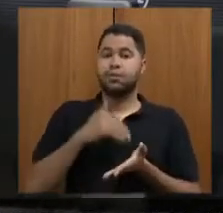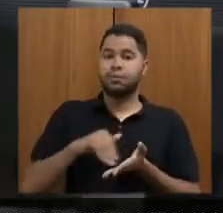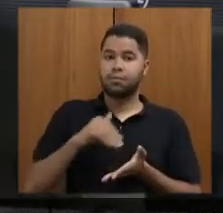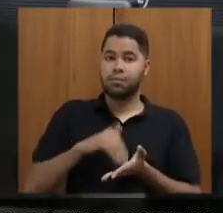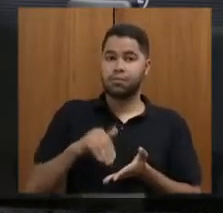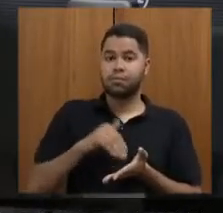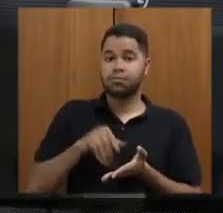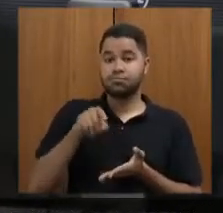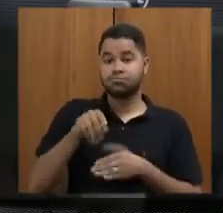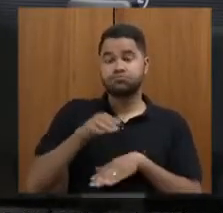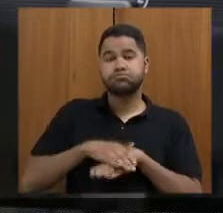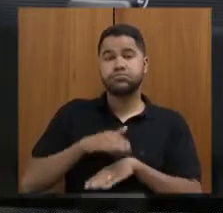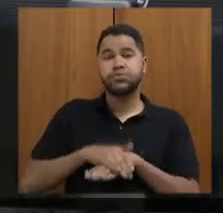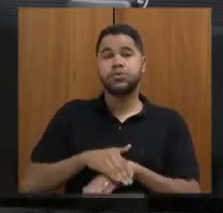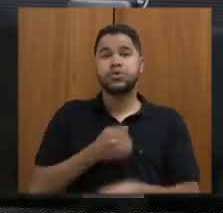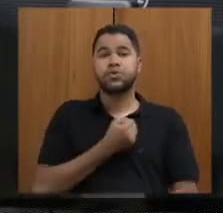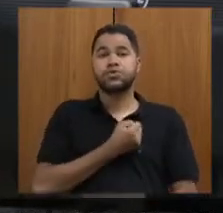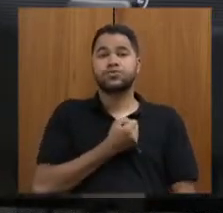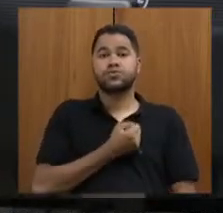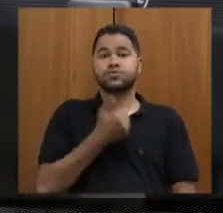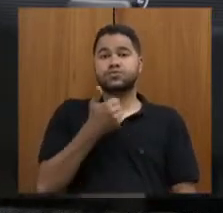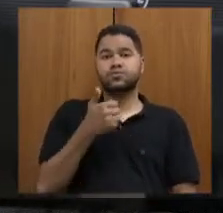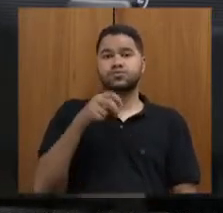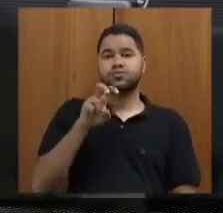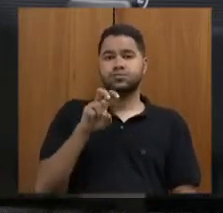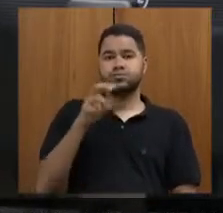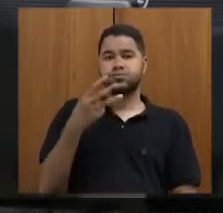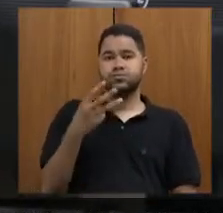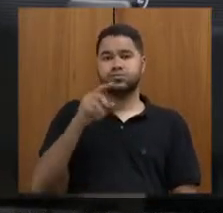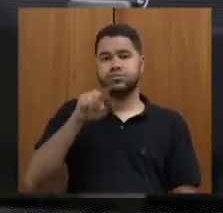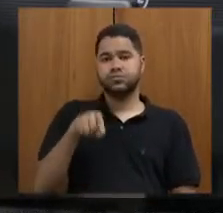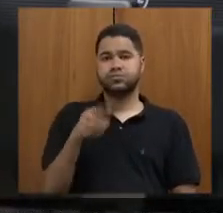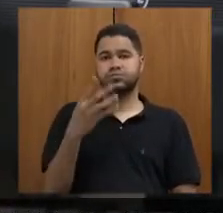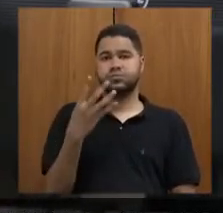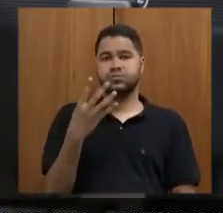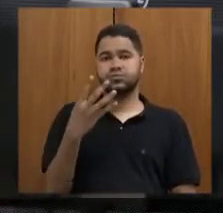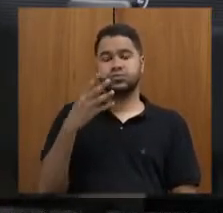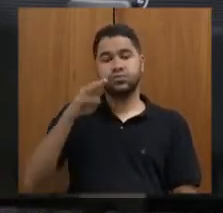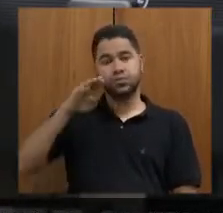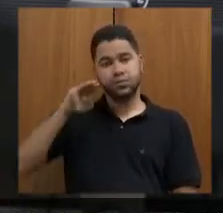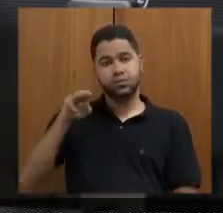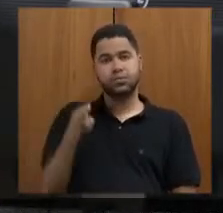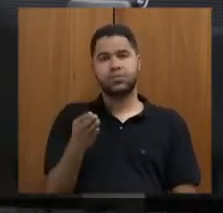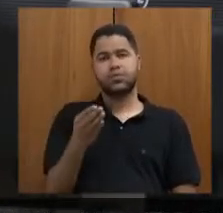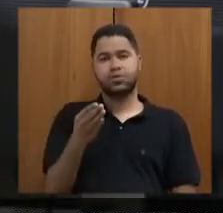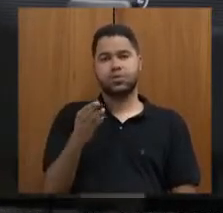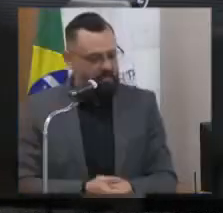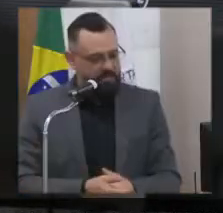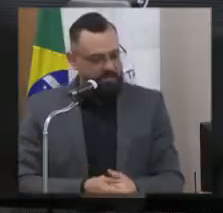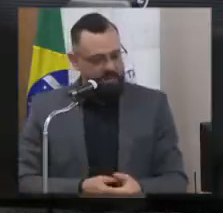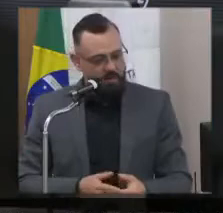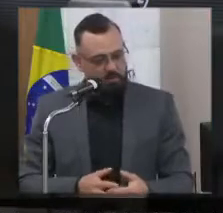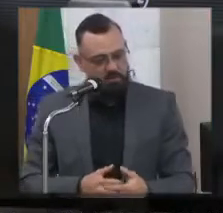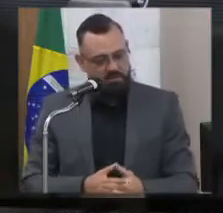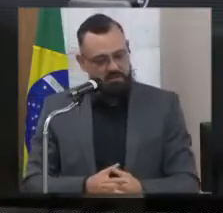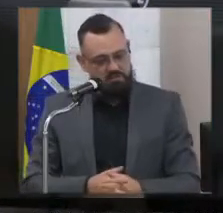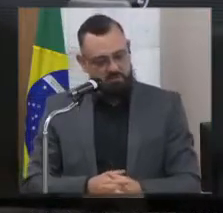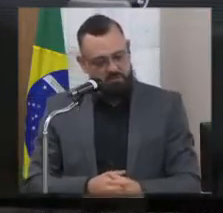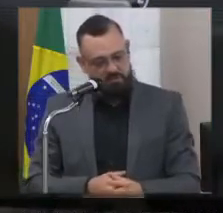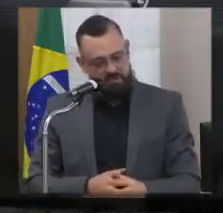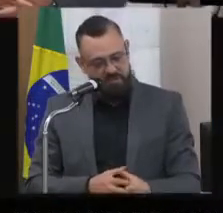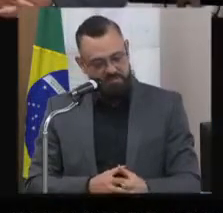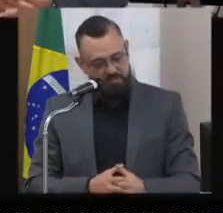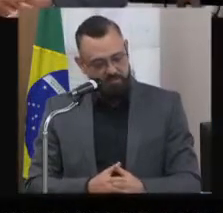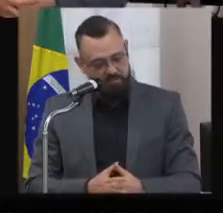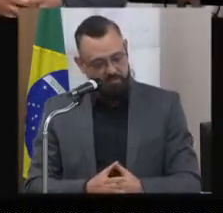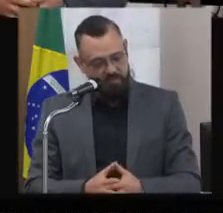em si, no valor de 153,4 milhões de reais. Podem passar. O turismo,